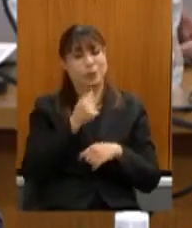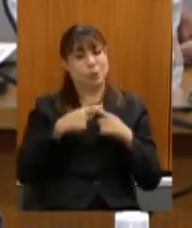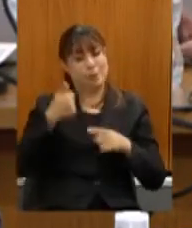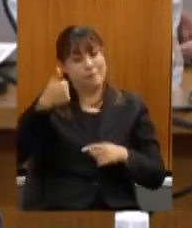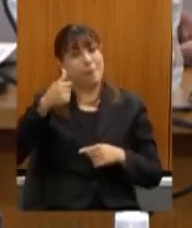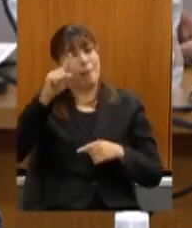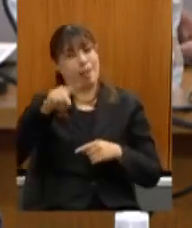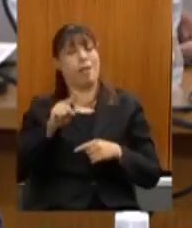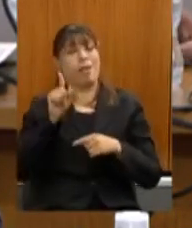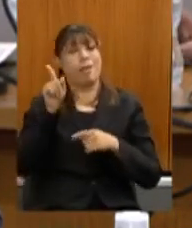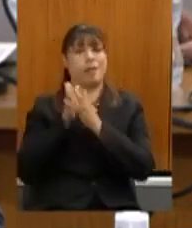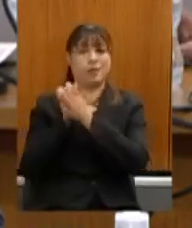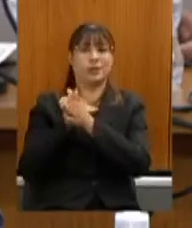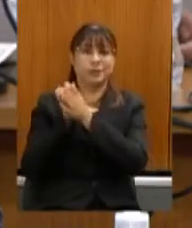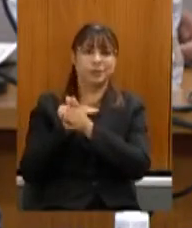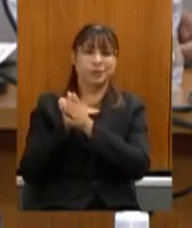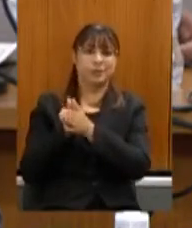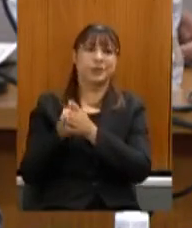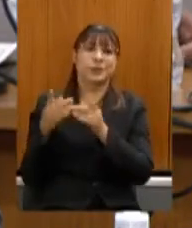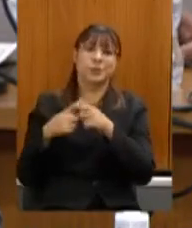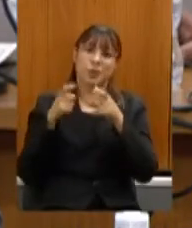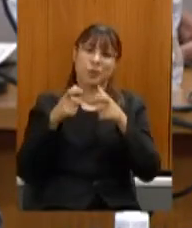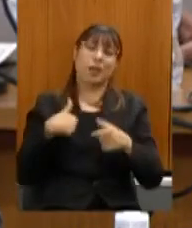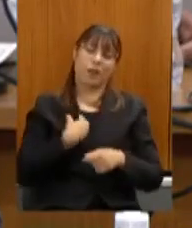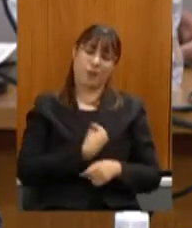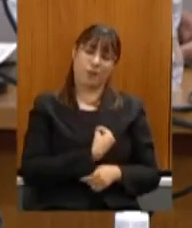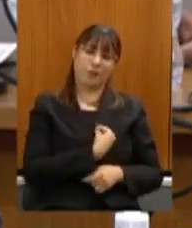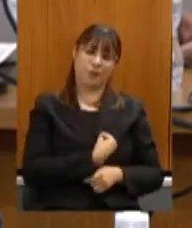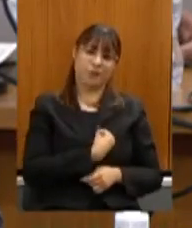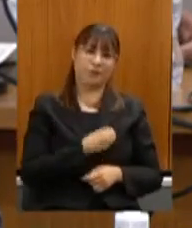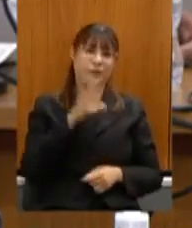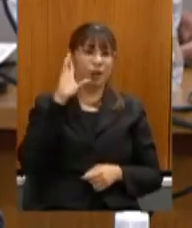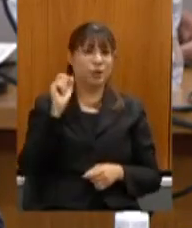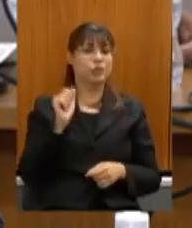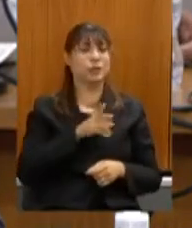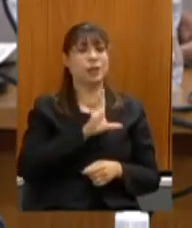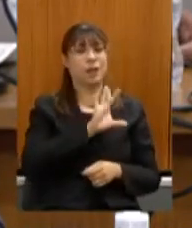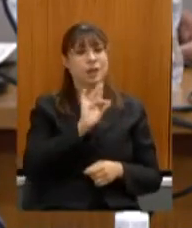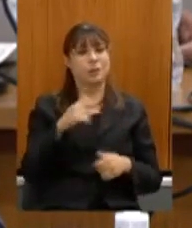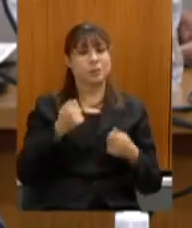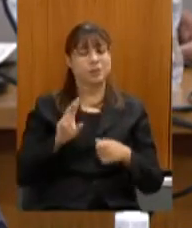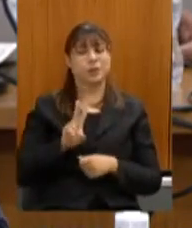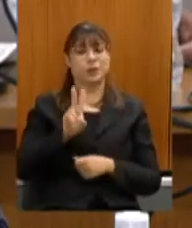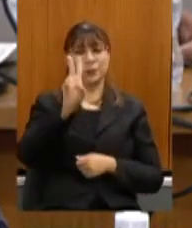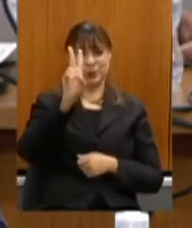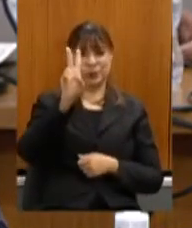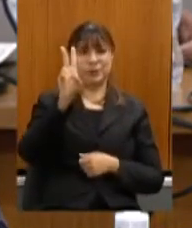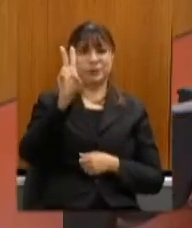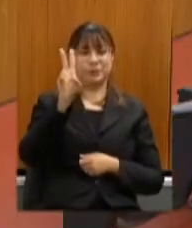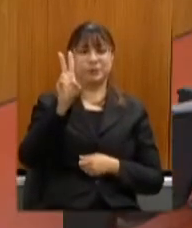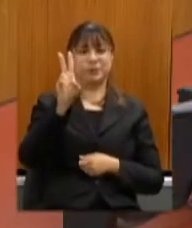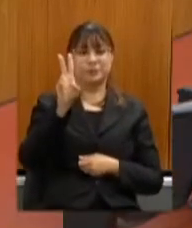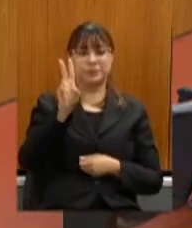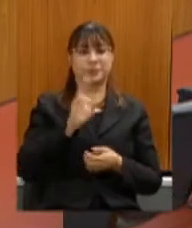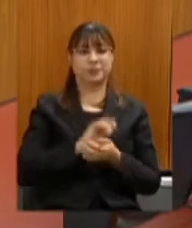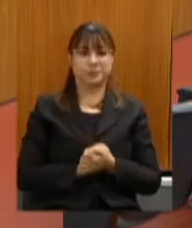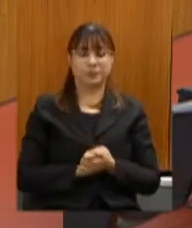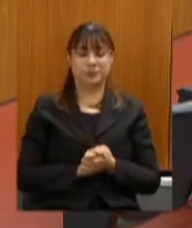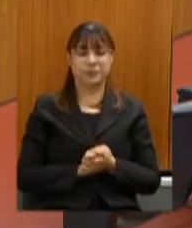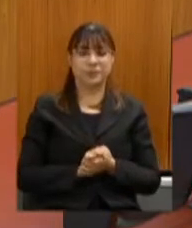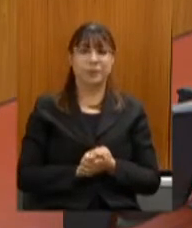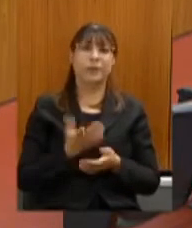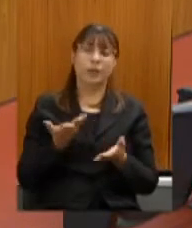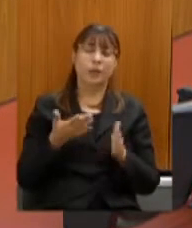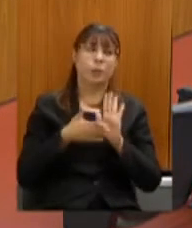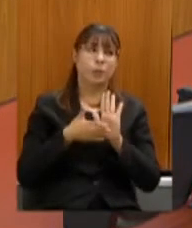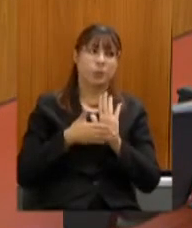questão simples é a região onde eu vivo e acho que cada um tem que valorizar isso então fica essa proposta para a gente